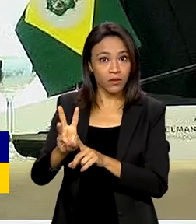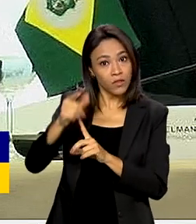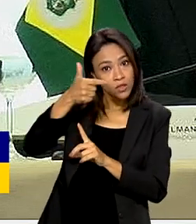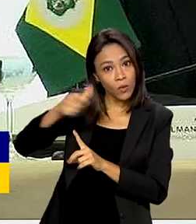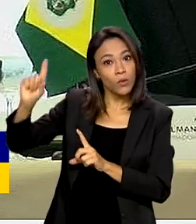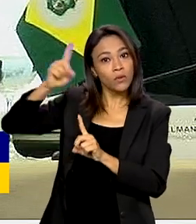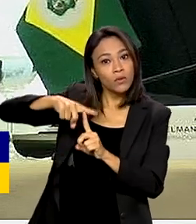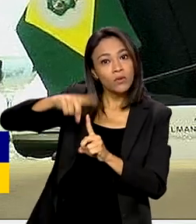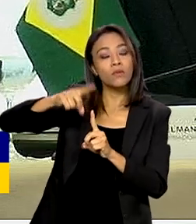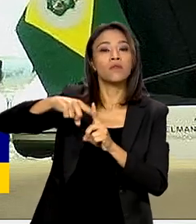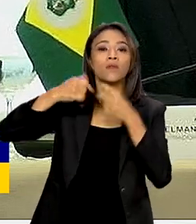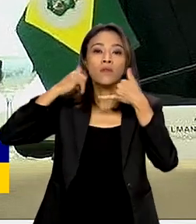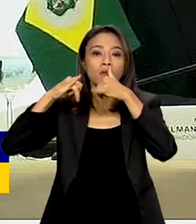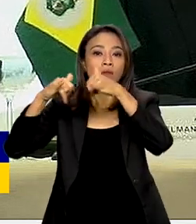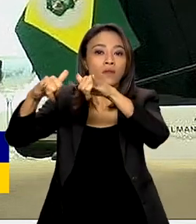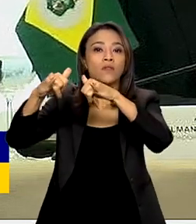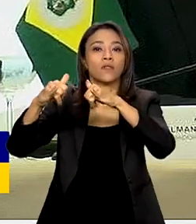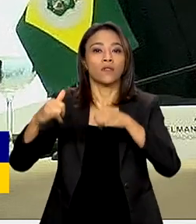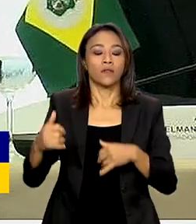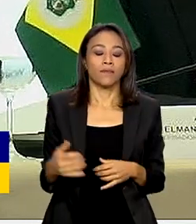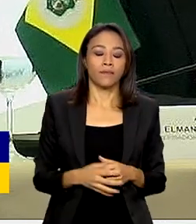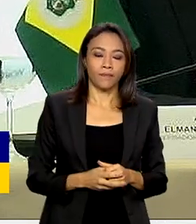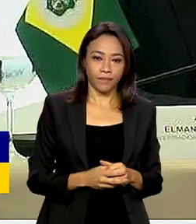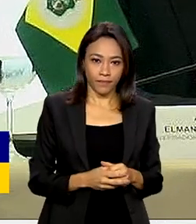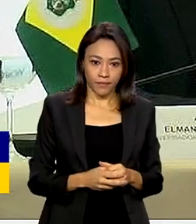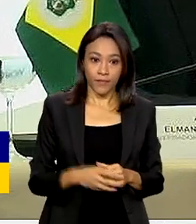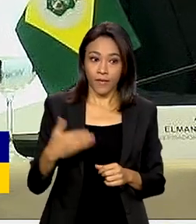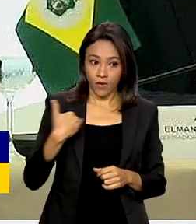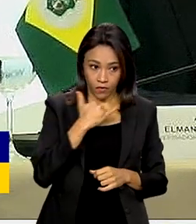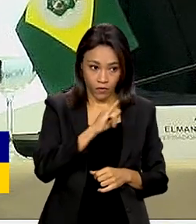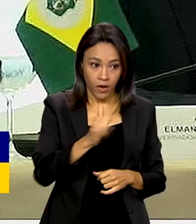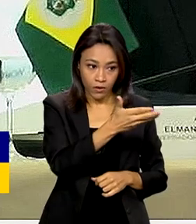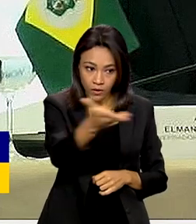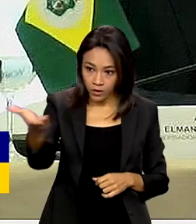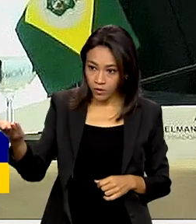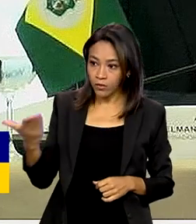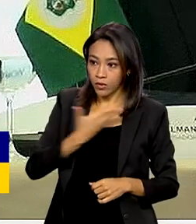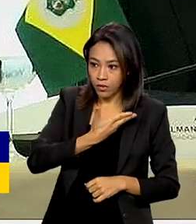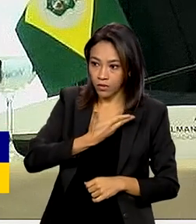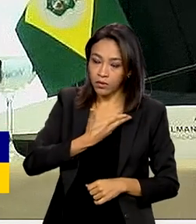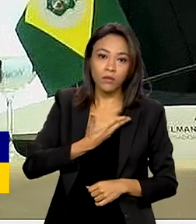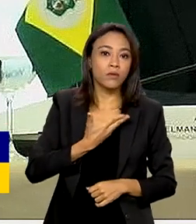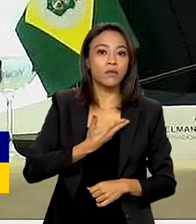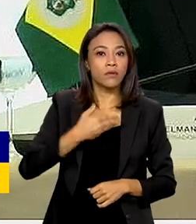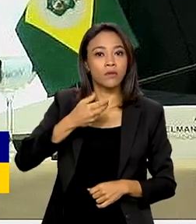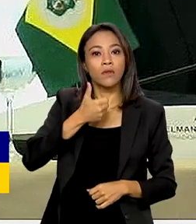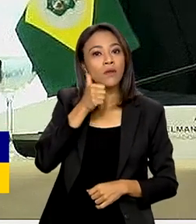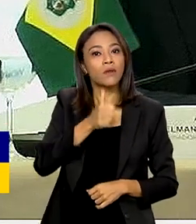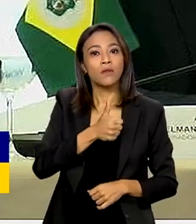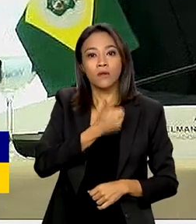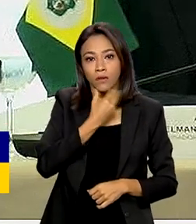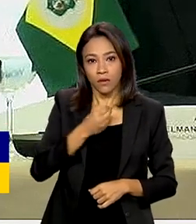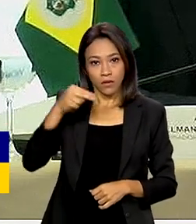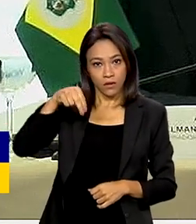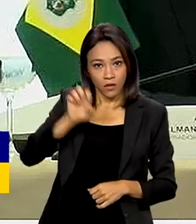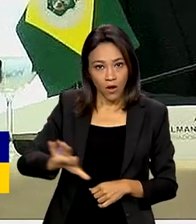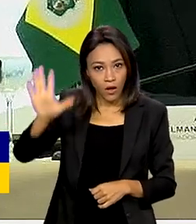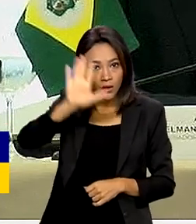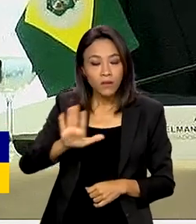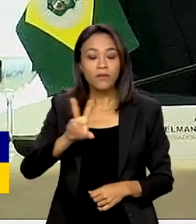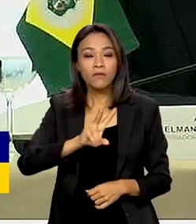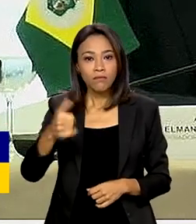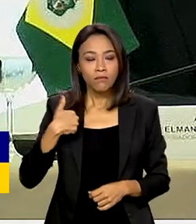Isso, minhas amigas e meus amigos do Nordeste, deverá destravar mais de